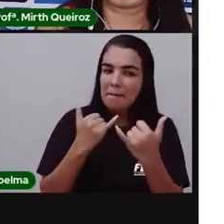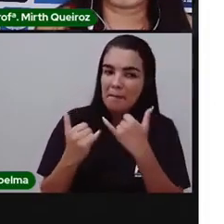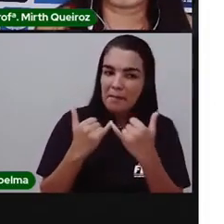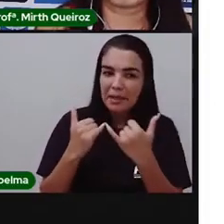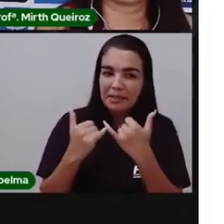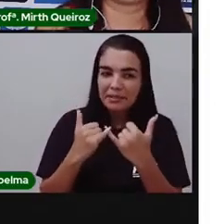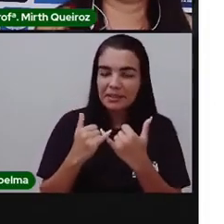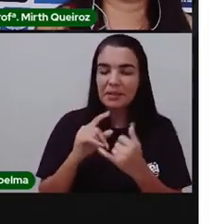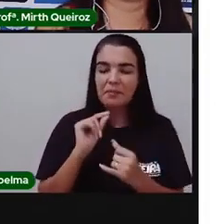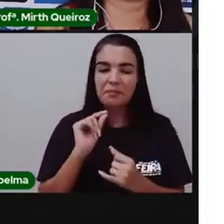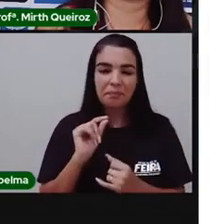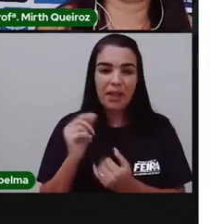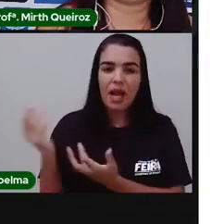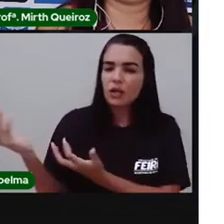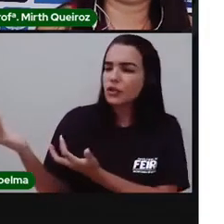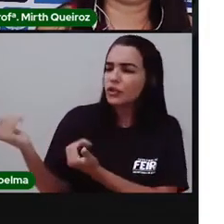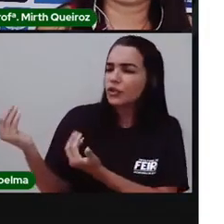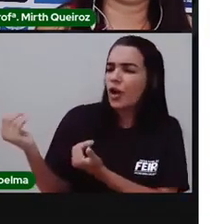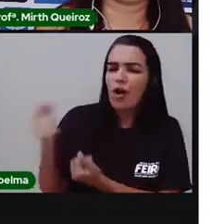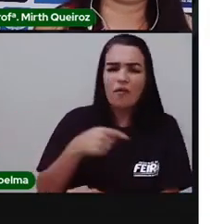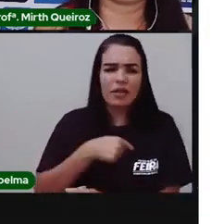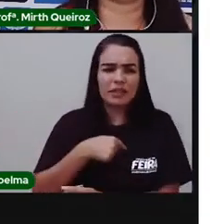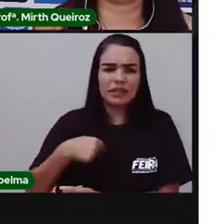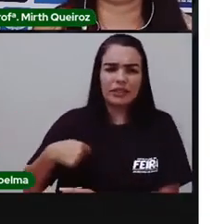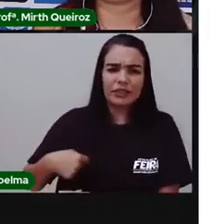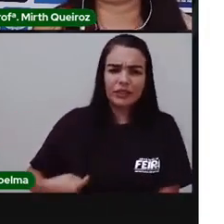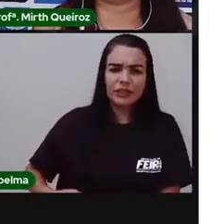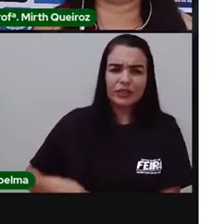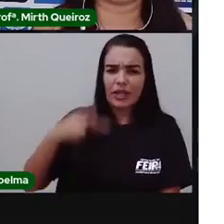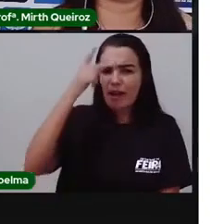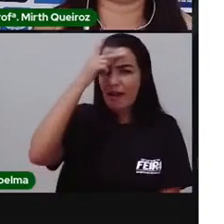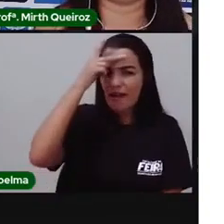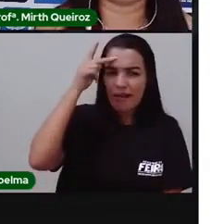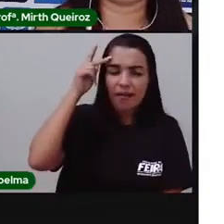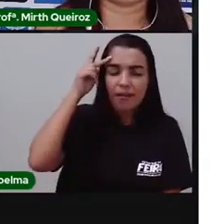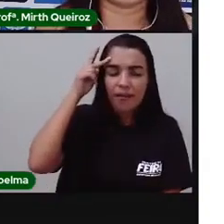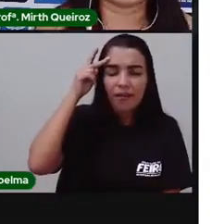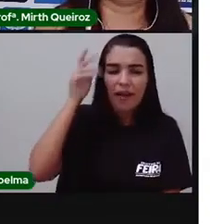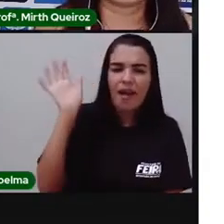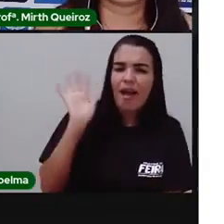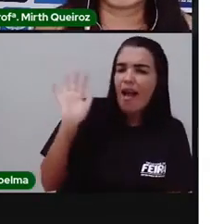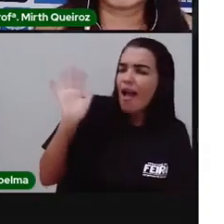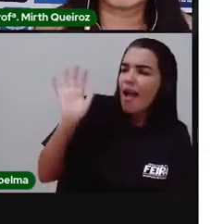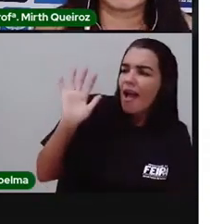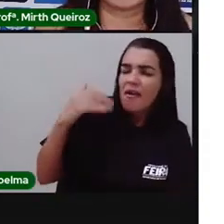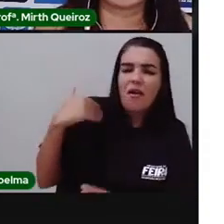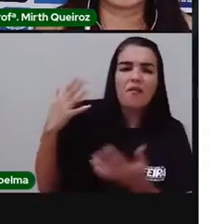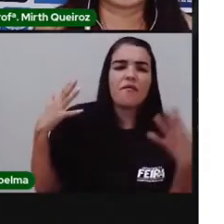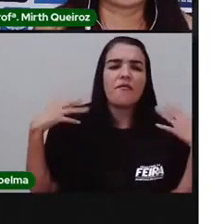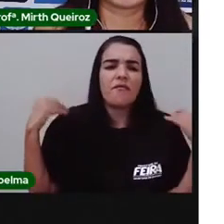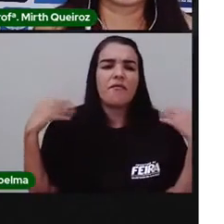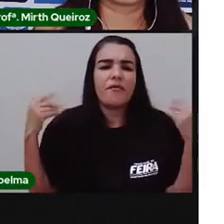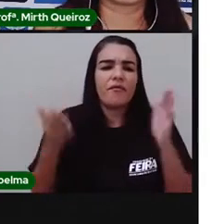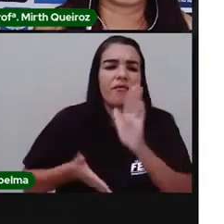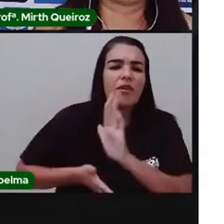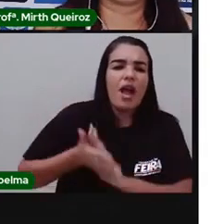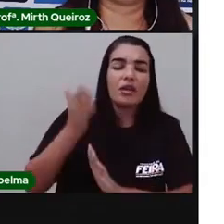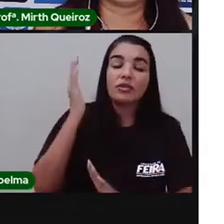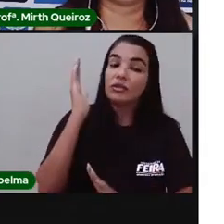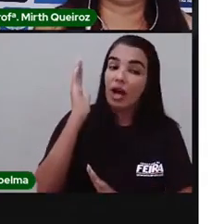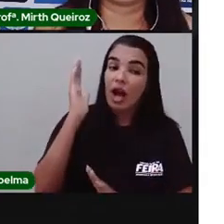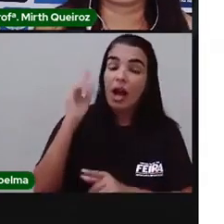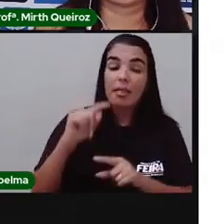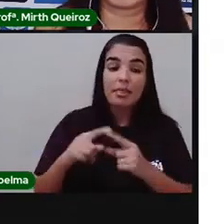chinês despedia-se de seu mestre para fazer uma grande viagem pelo mundo. Nesta ocasião, o mestre